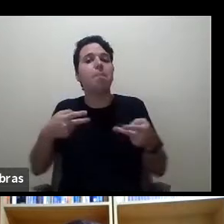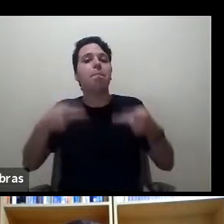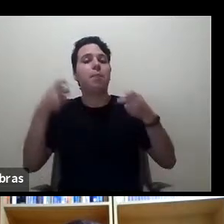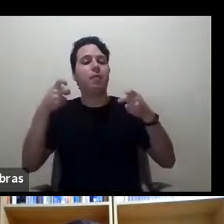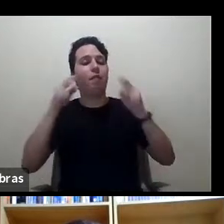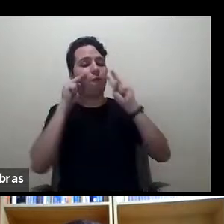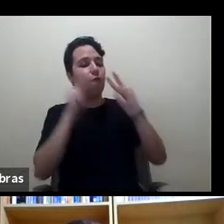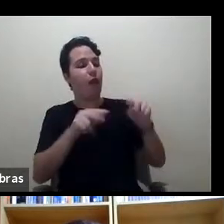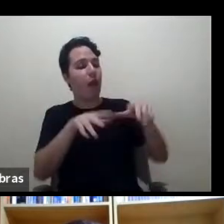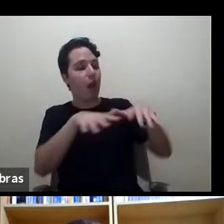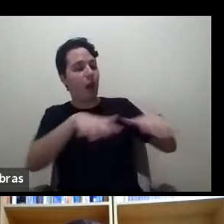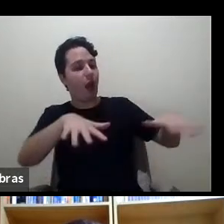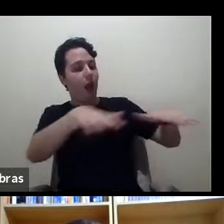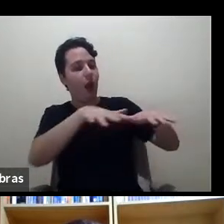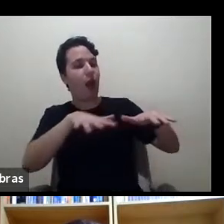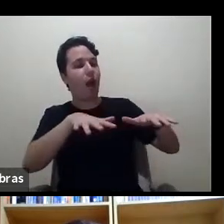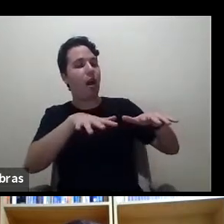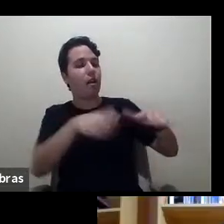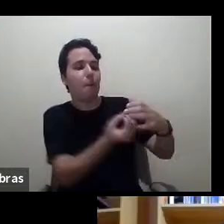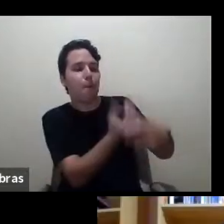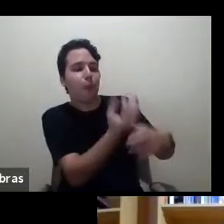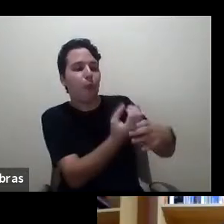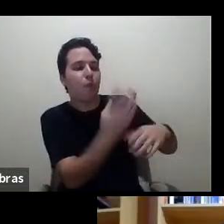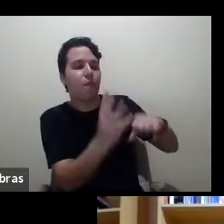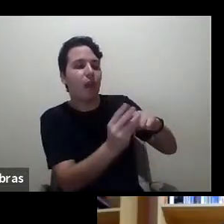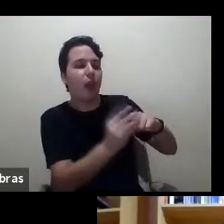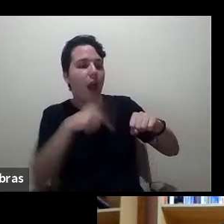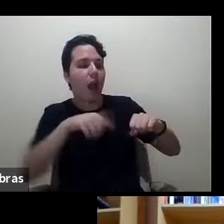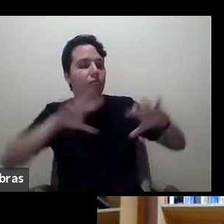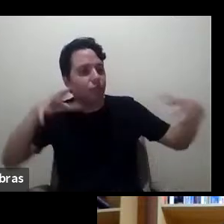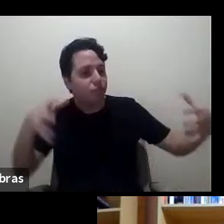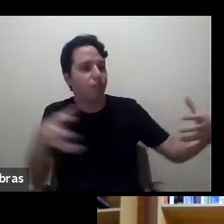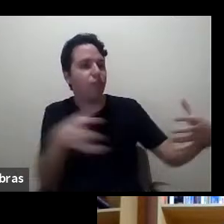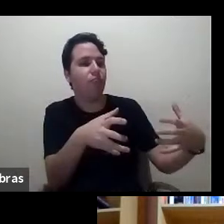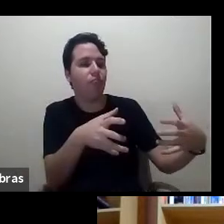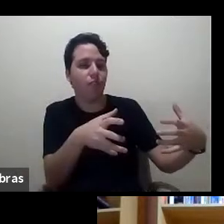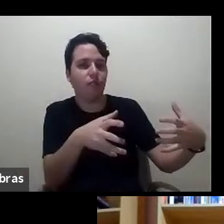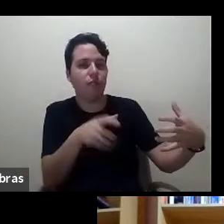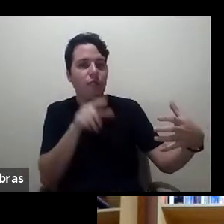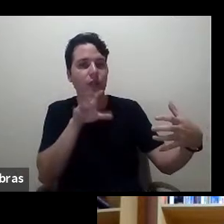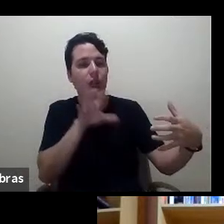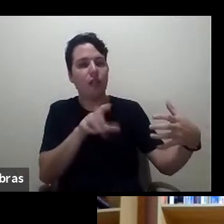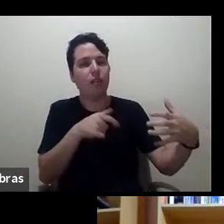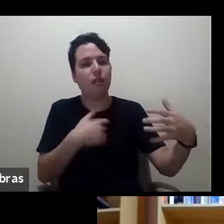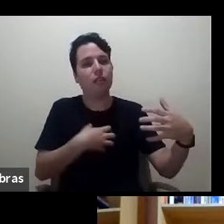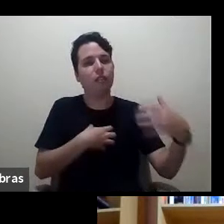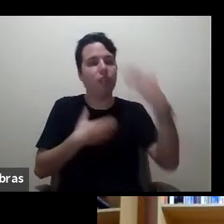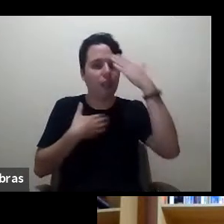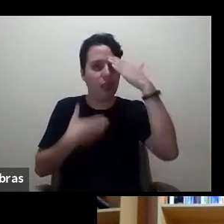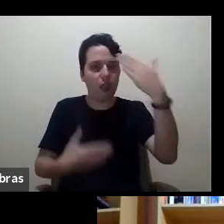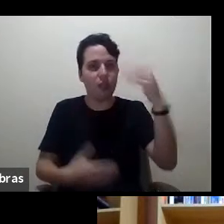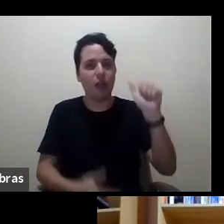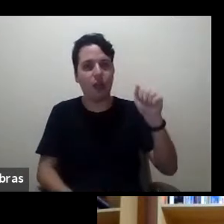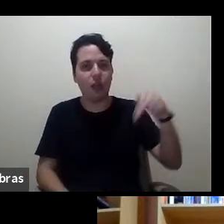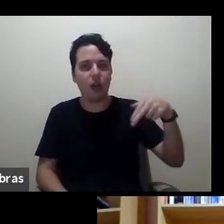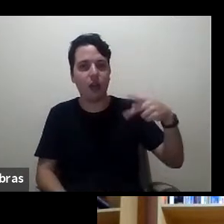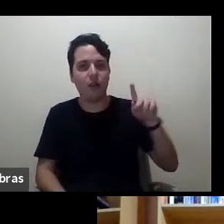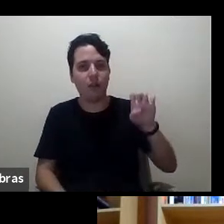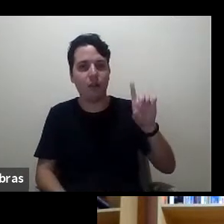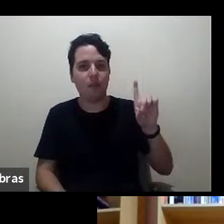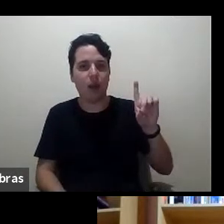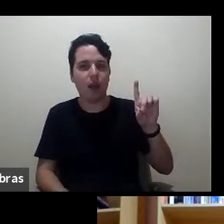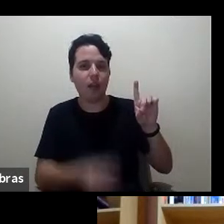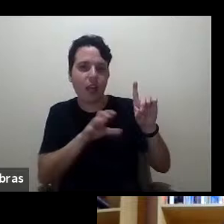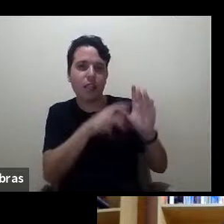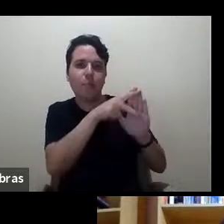conhecimento como sendo algo que é sempre coletivo nesse sentido agradecer a Amped por essa iniciativa